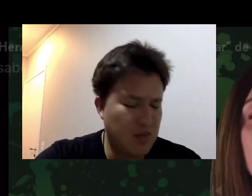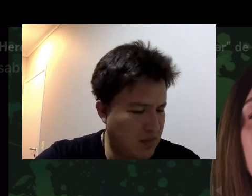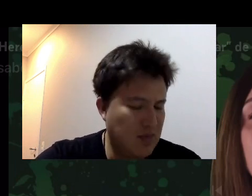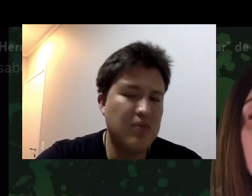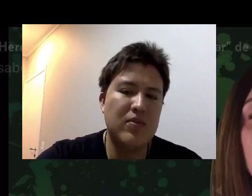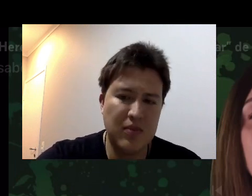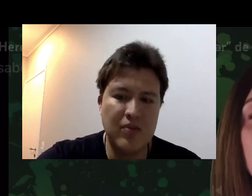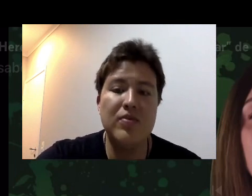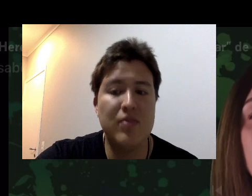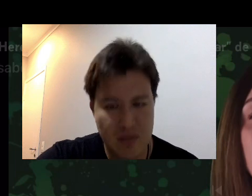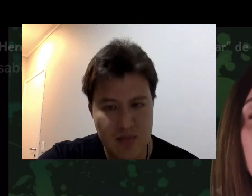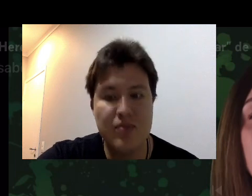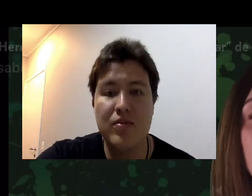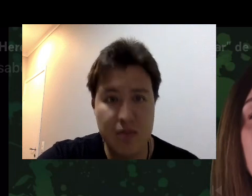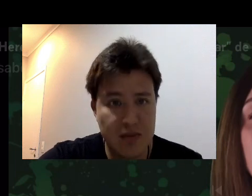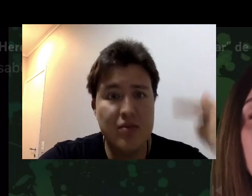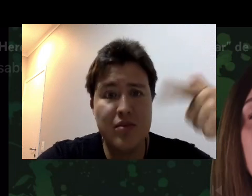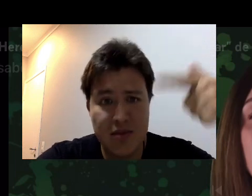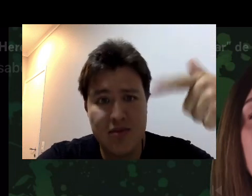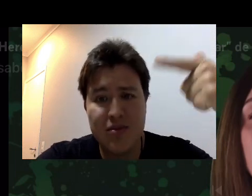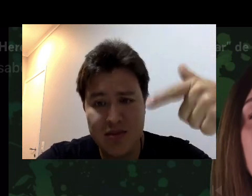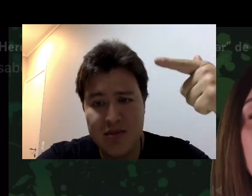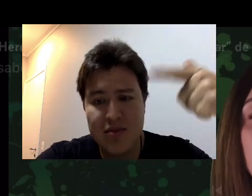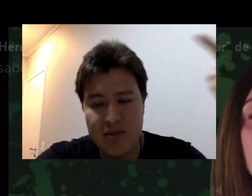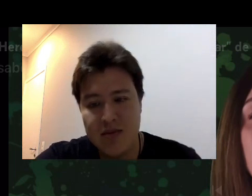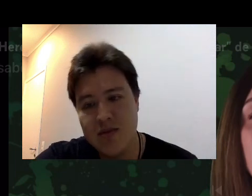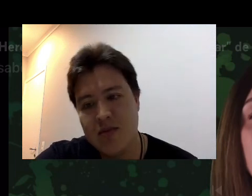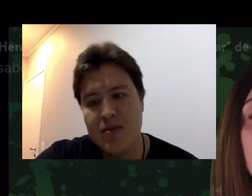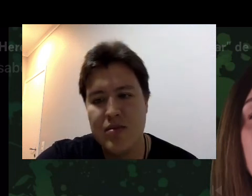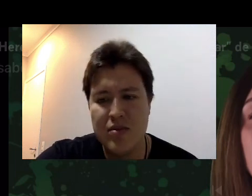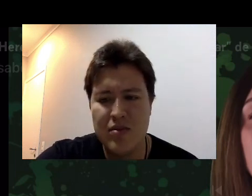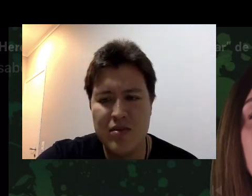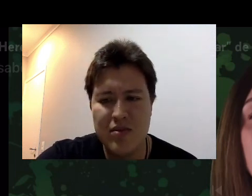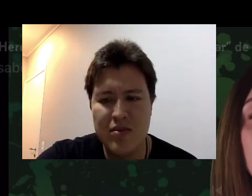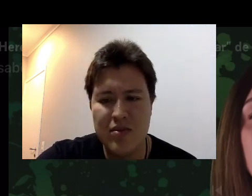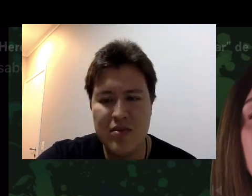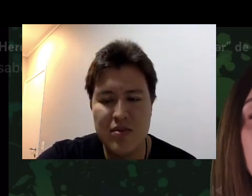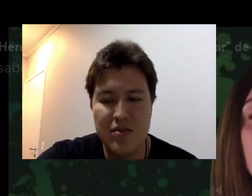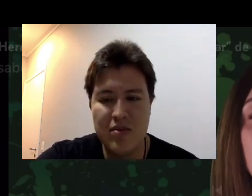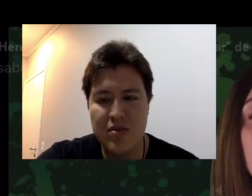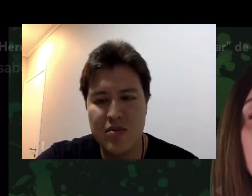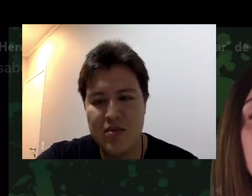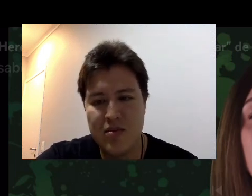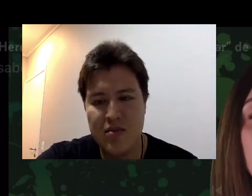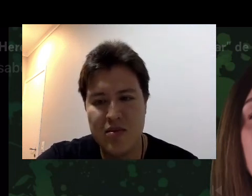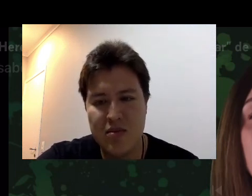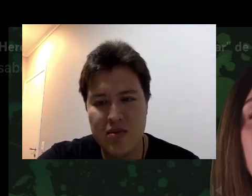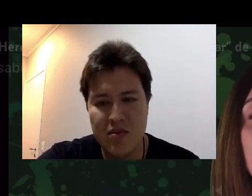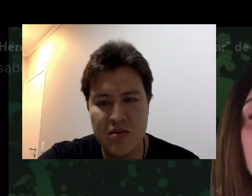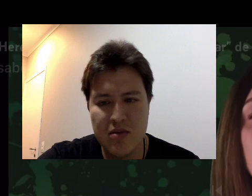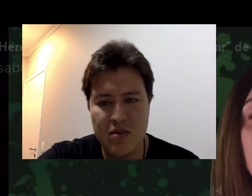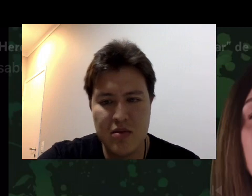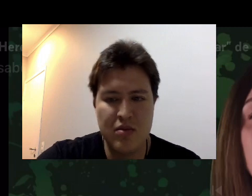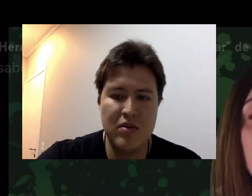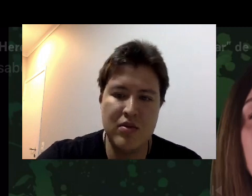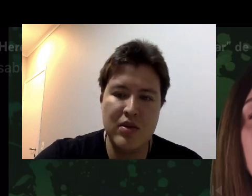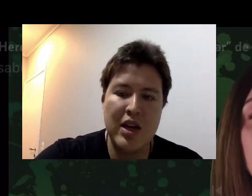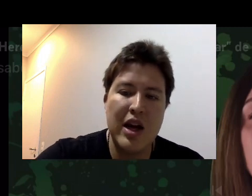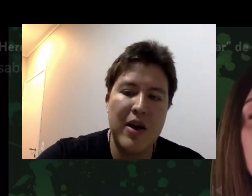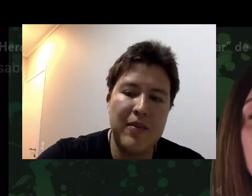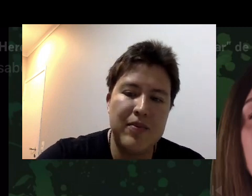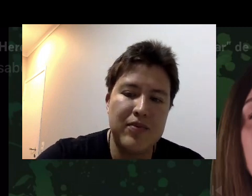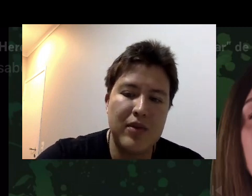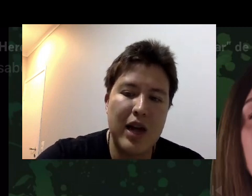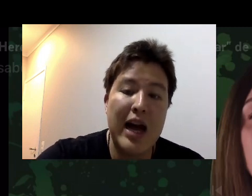altamente incômoda de que talvez você não devesse estar vendo isso. Era uma coisa que não era para você ter testemunhado.